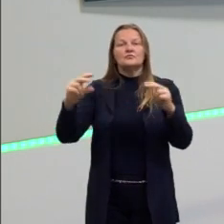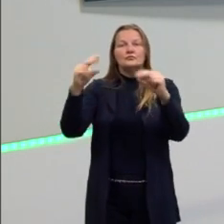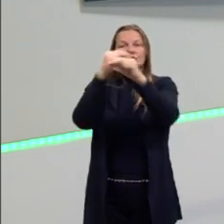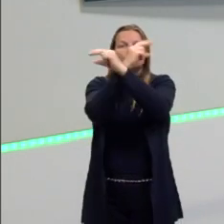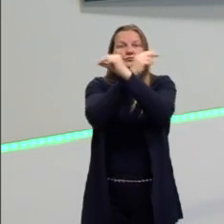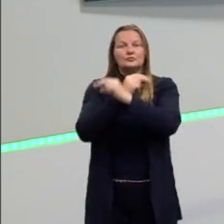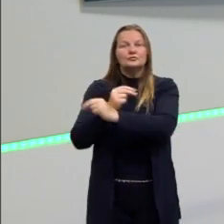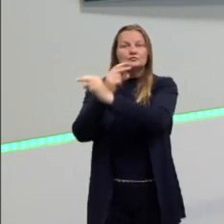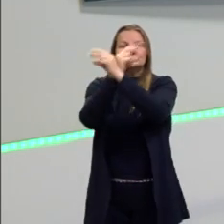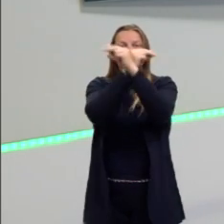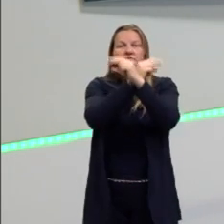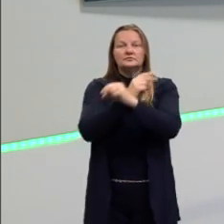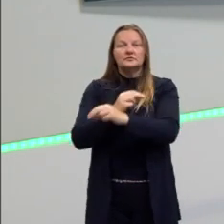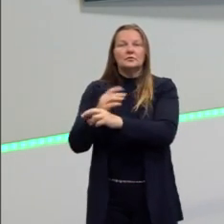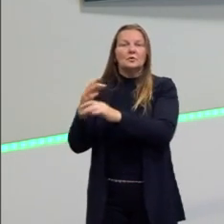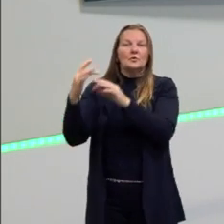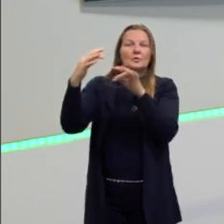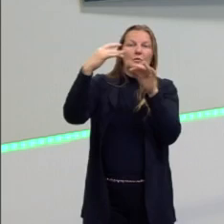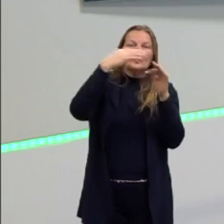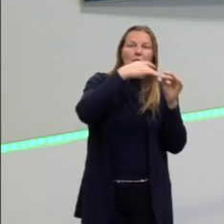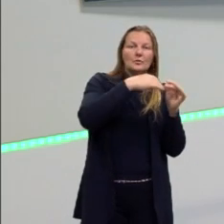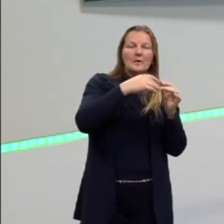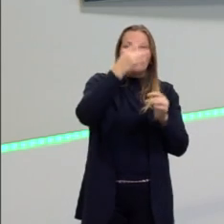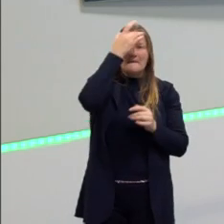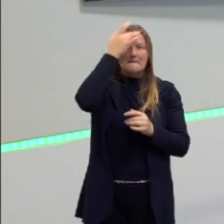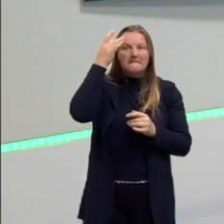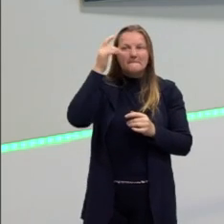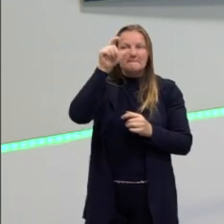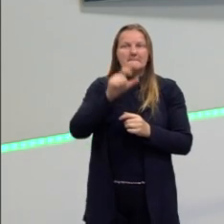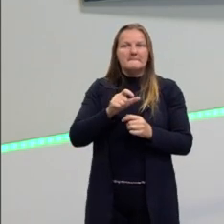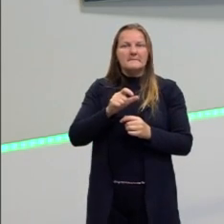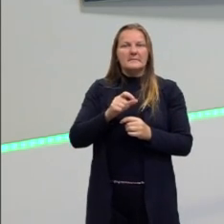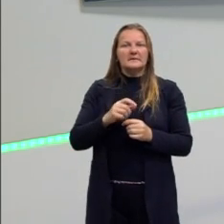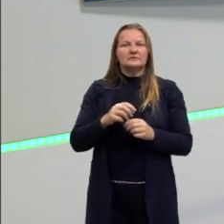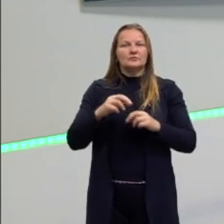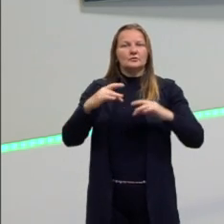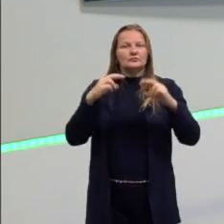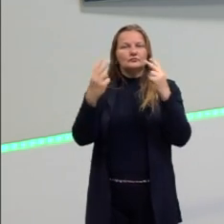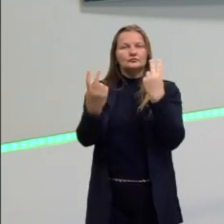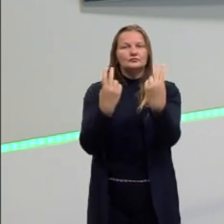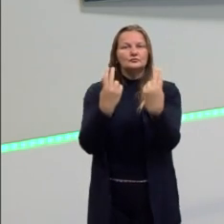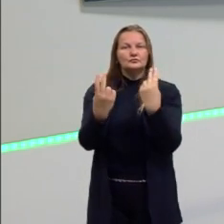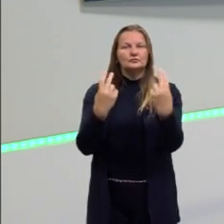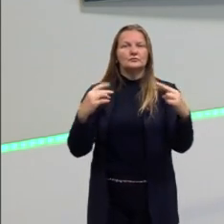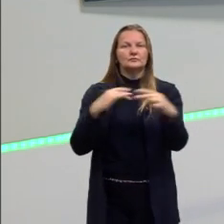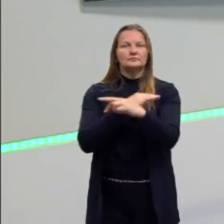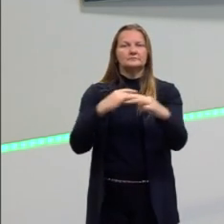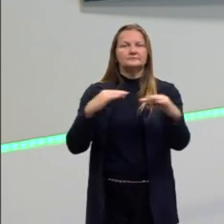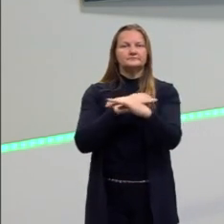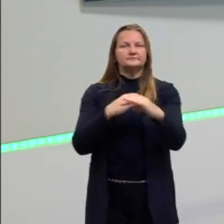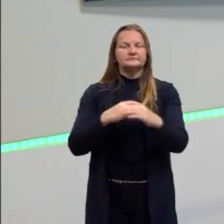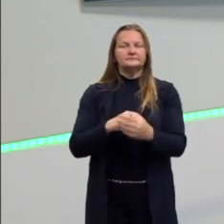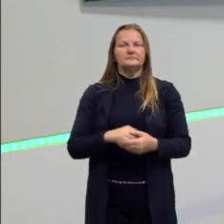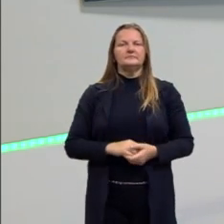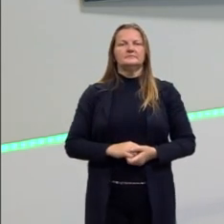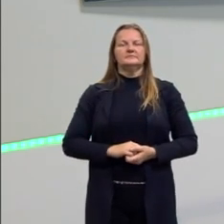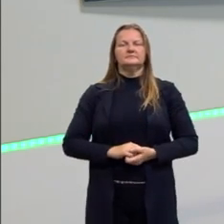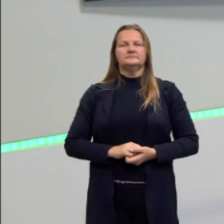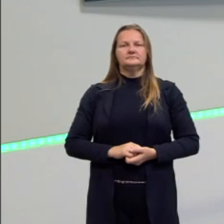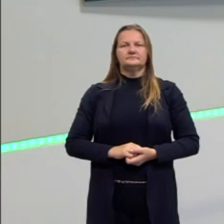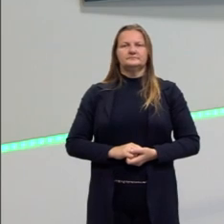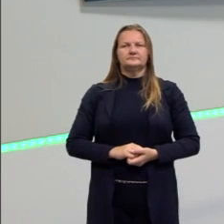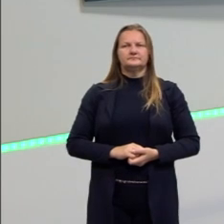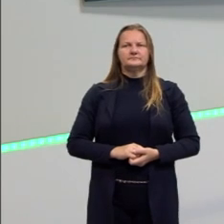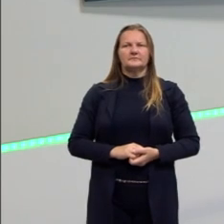sair da área rural, então eles vão ir para a área urbana, certo? Vão estar destruindo o hábitat dos